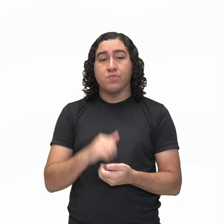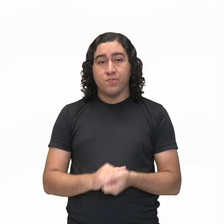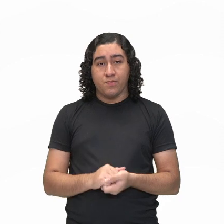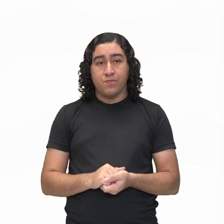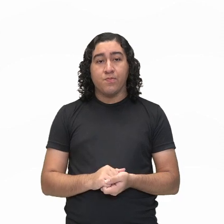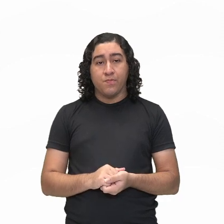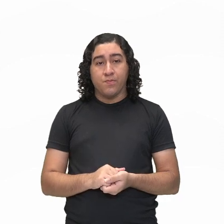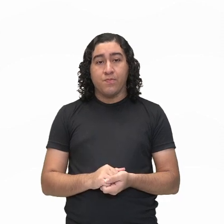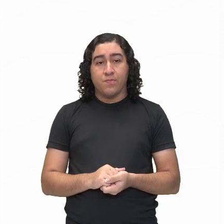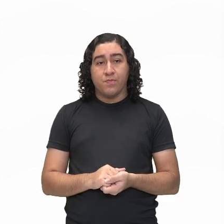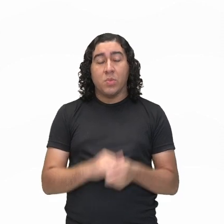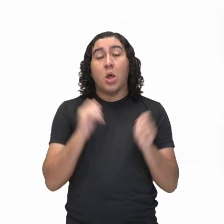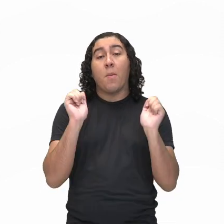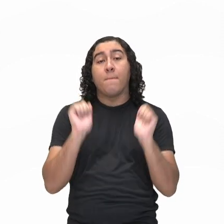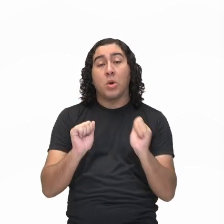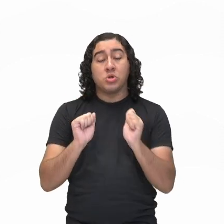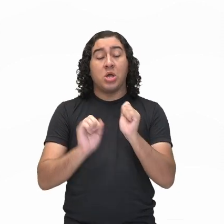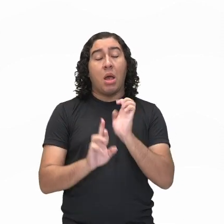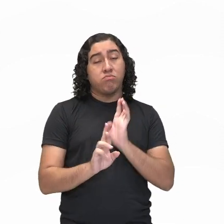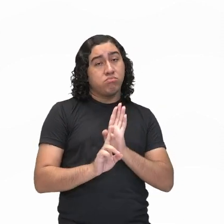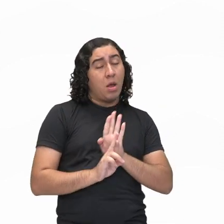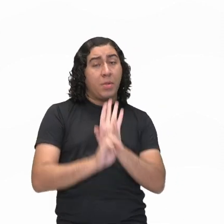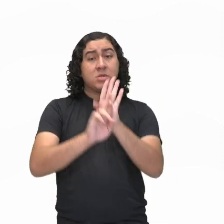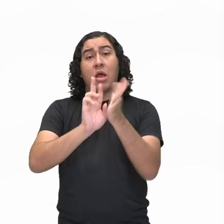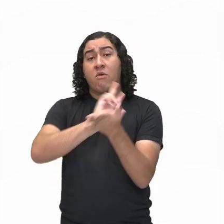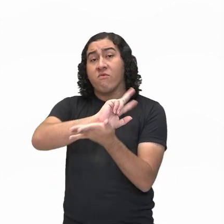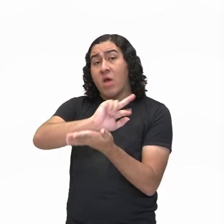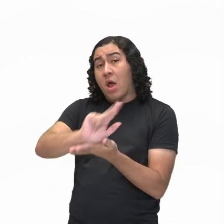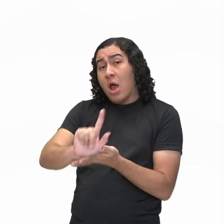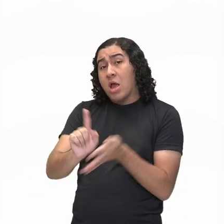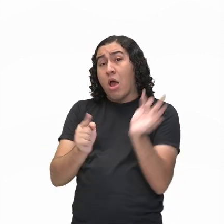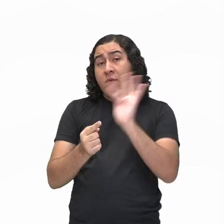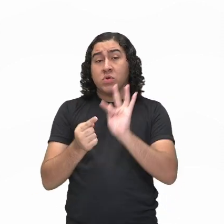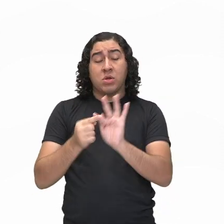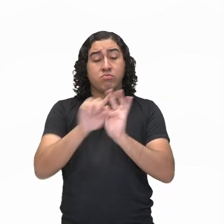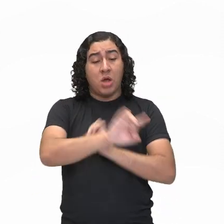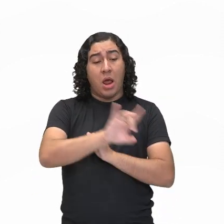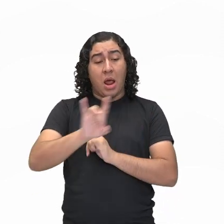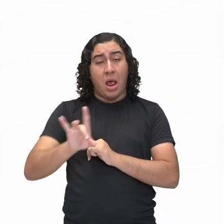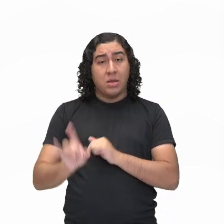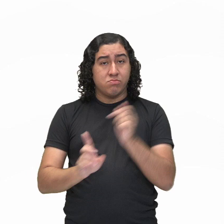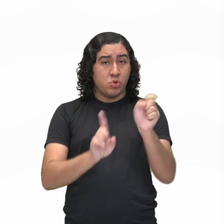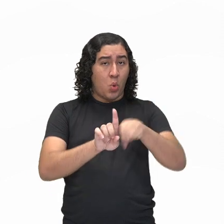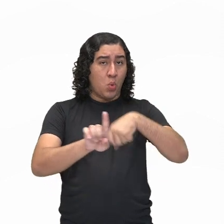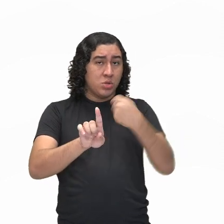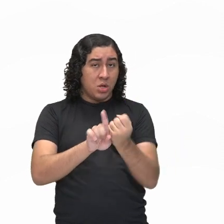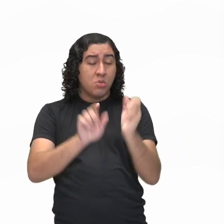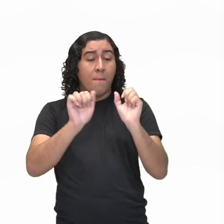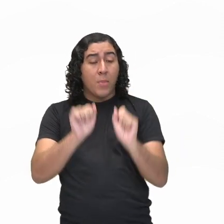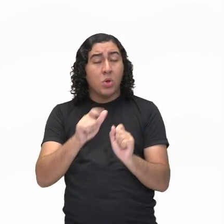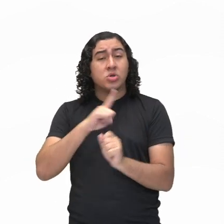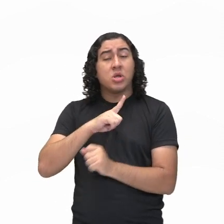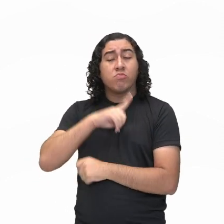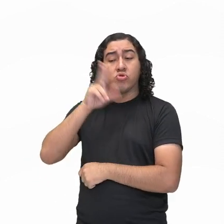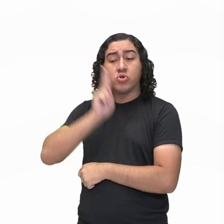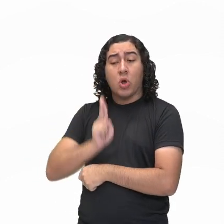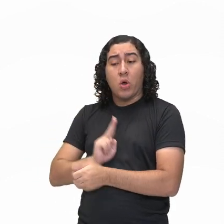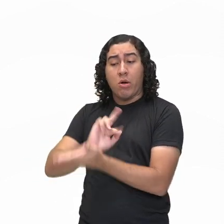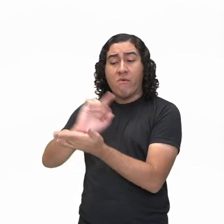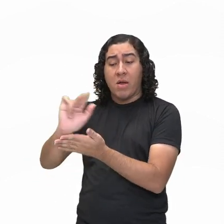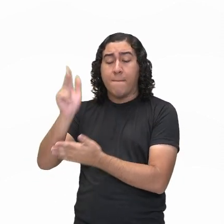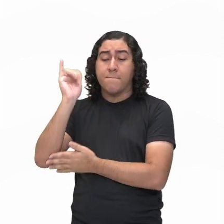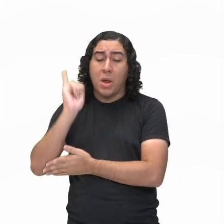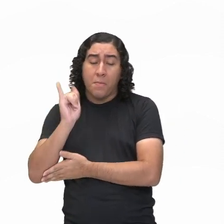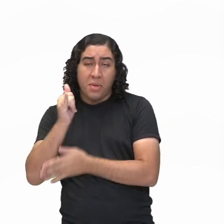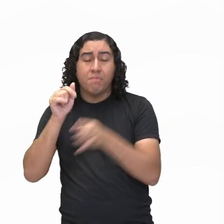pode representar diferentes funções em cada sociedade. Ela pode contar histórias, ela pode educar,